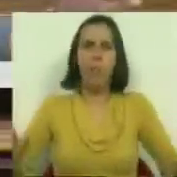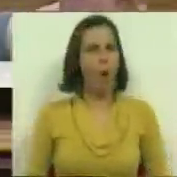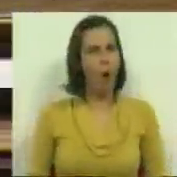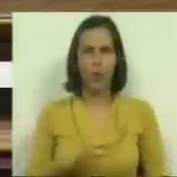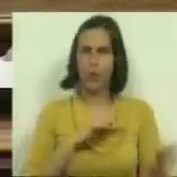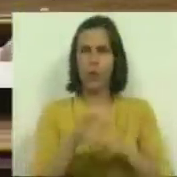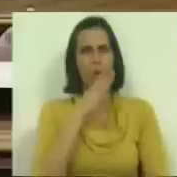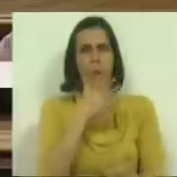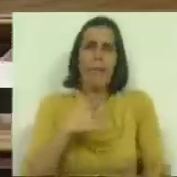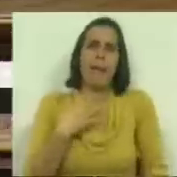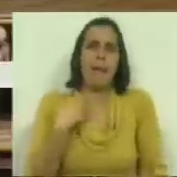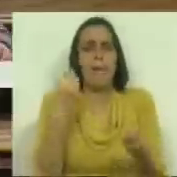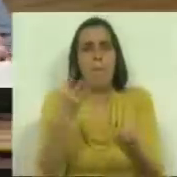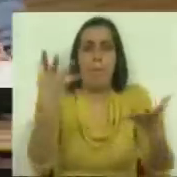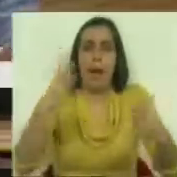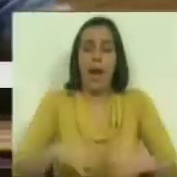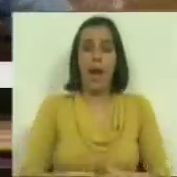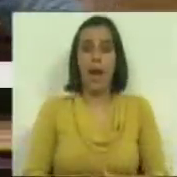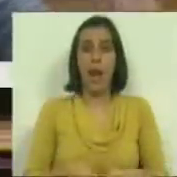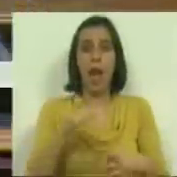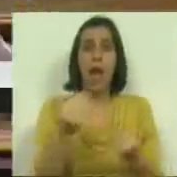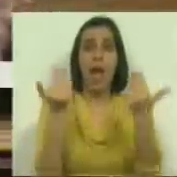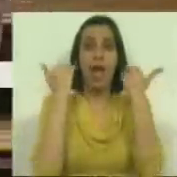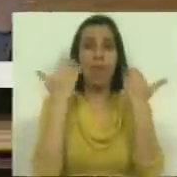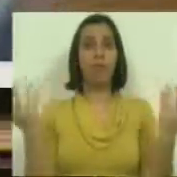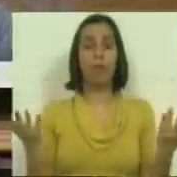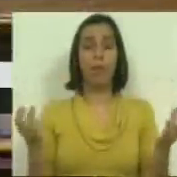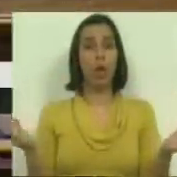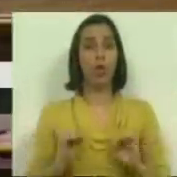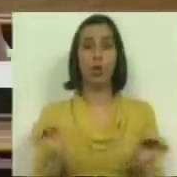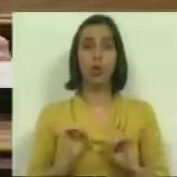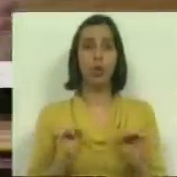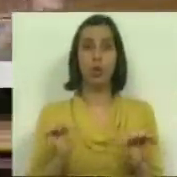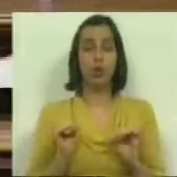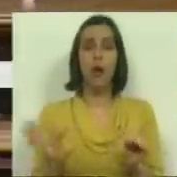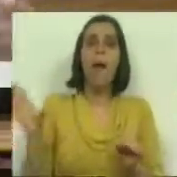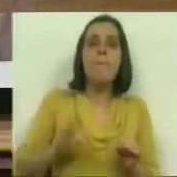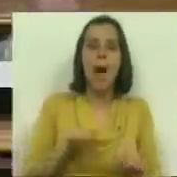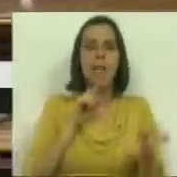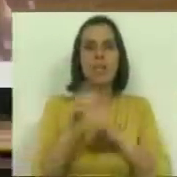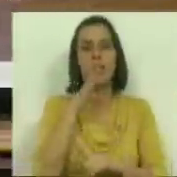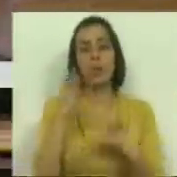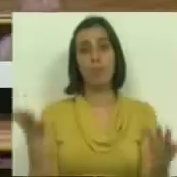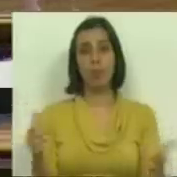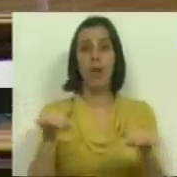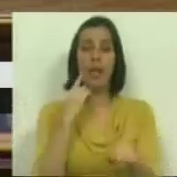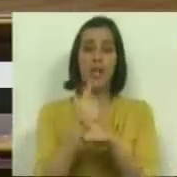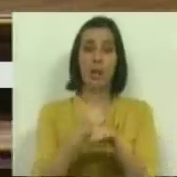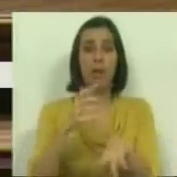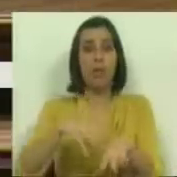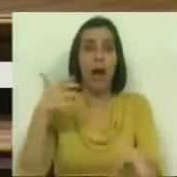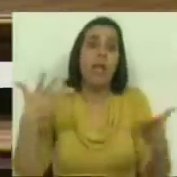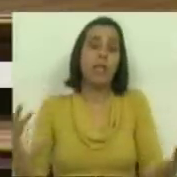Deputado. Bom, eu tenho pena que, de facto, esta informação não tenha chegado a mais deputados desta mesma